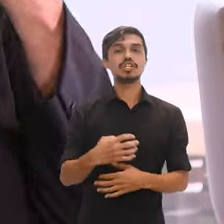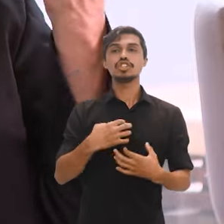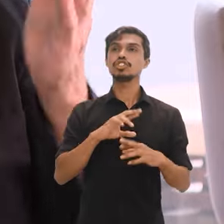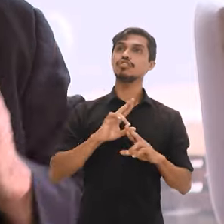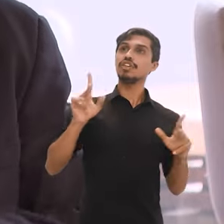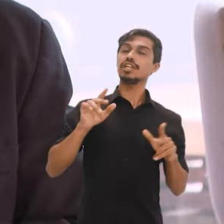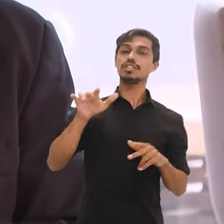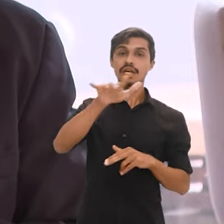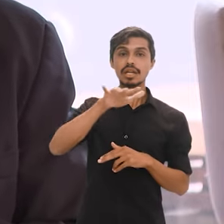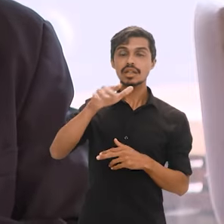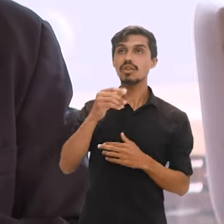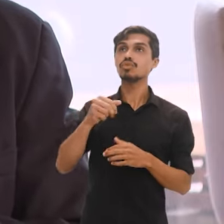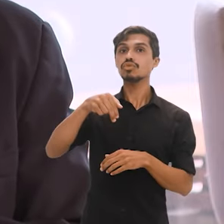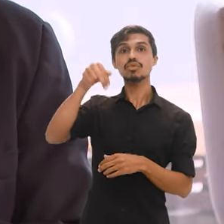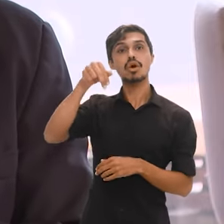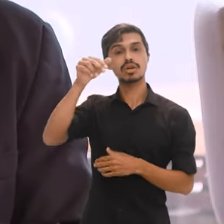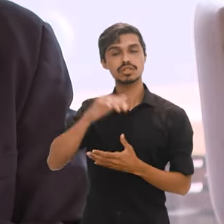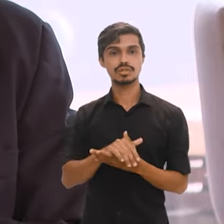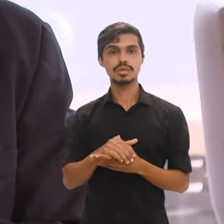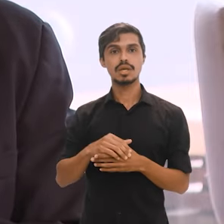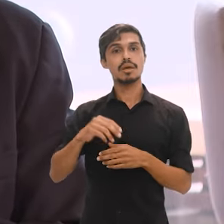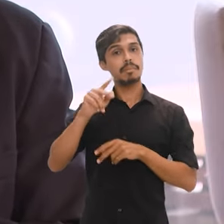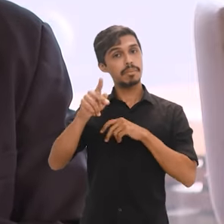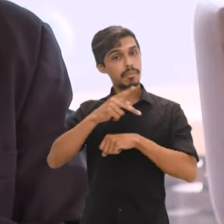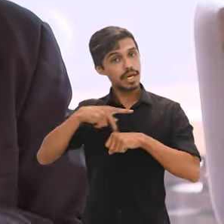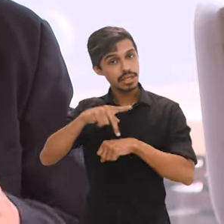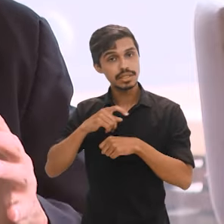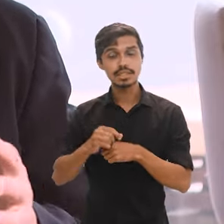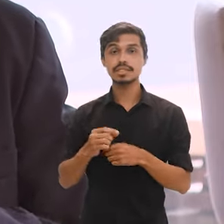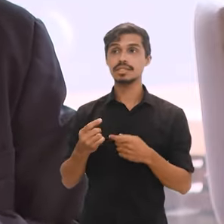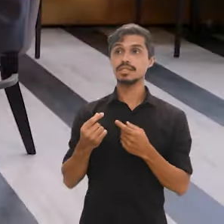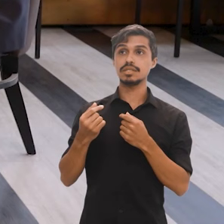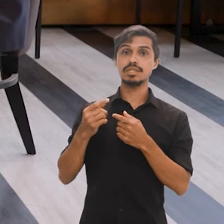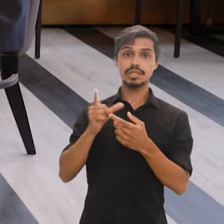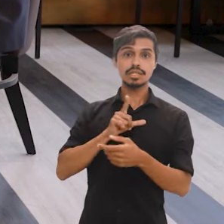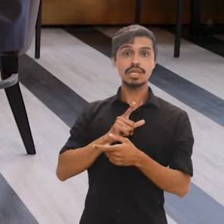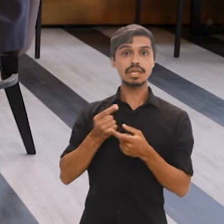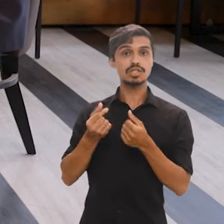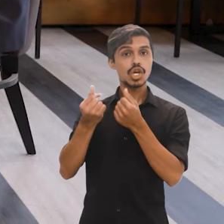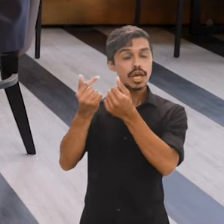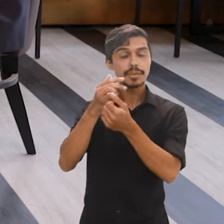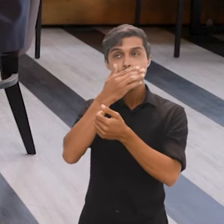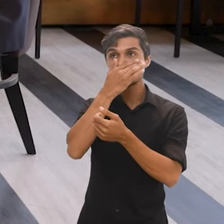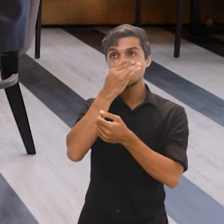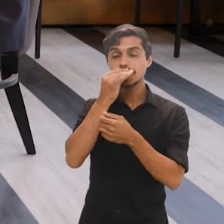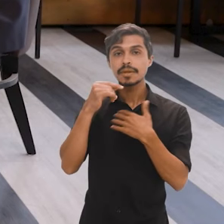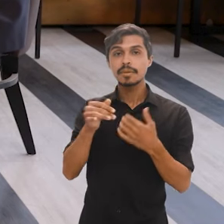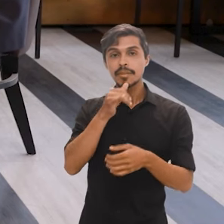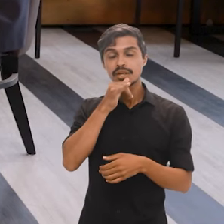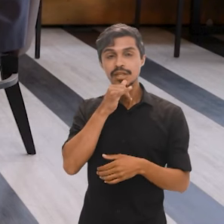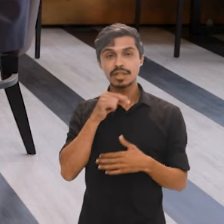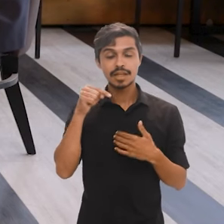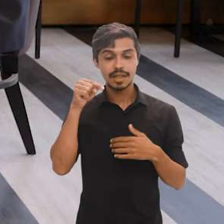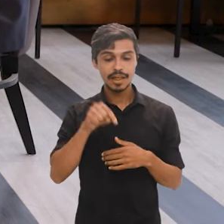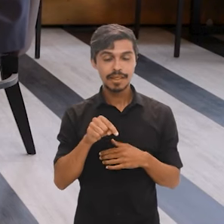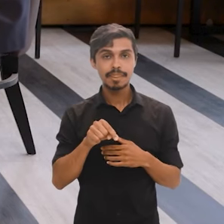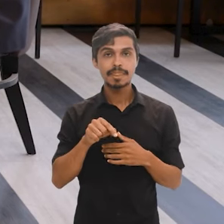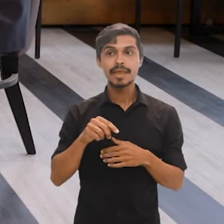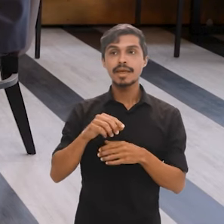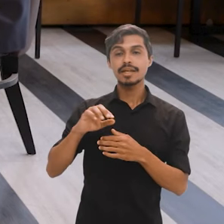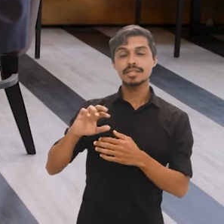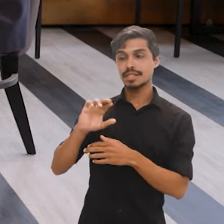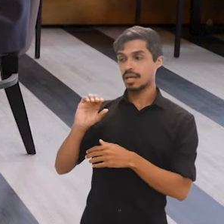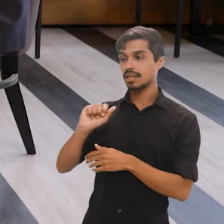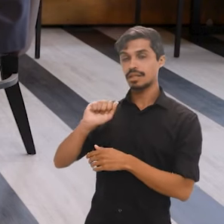diferente da realidade do norte global dos países envolvidos. Então, essa reunião que ocorreu em Joanesburgo foi justamente para